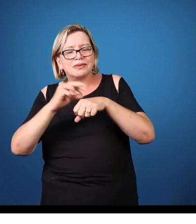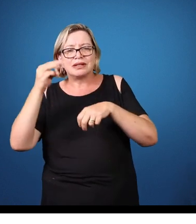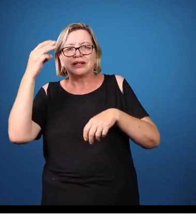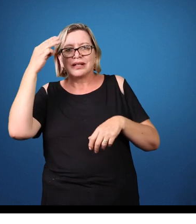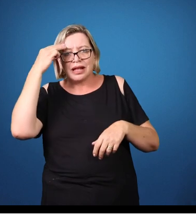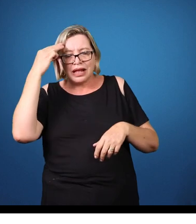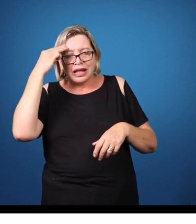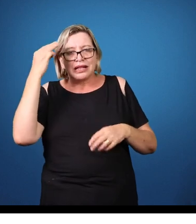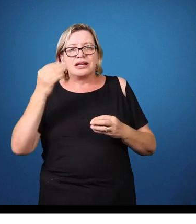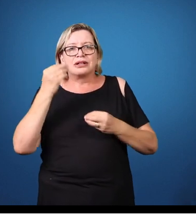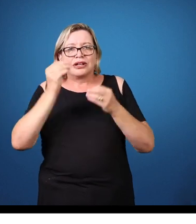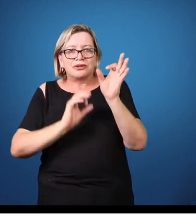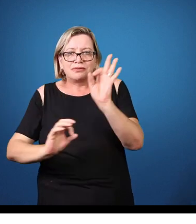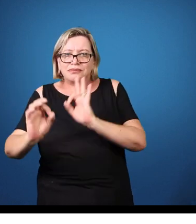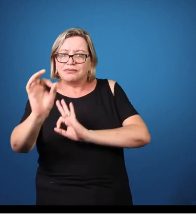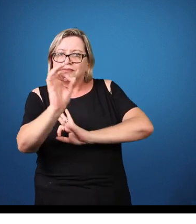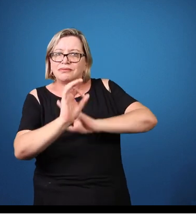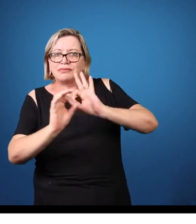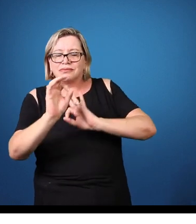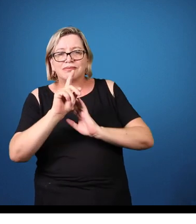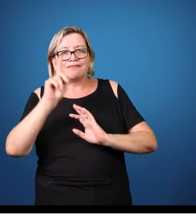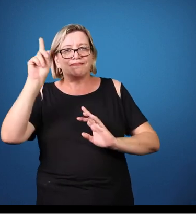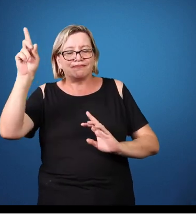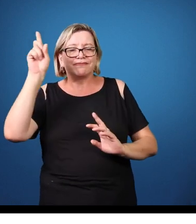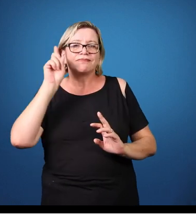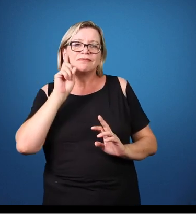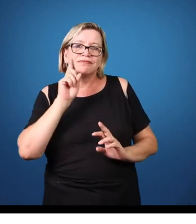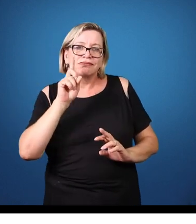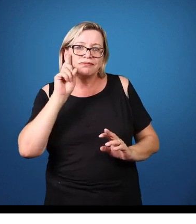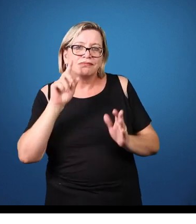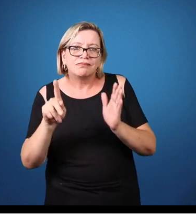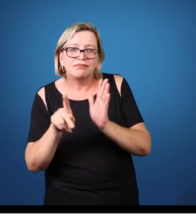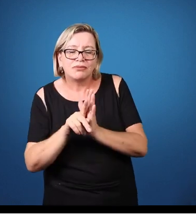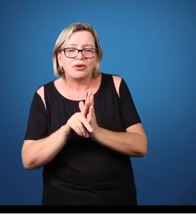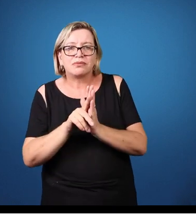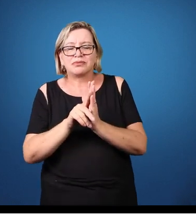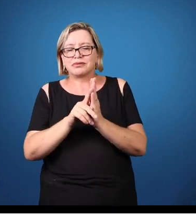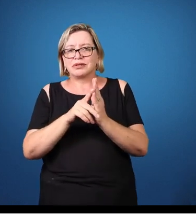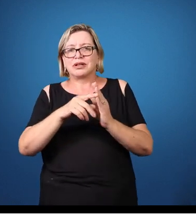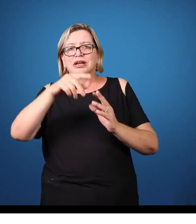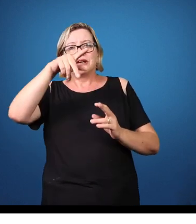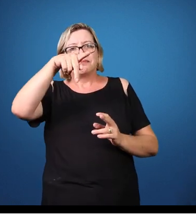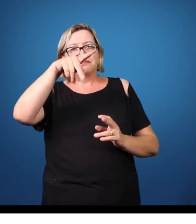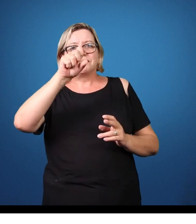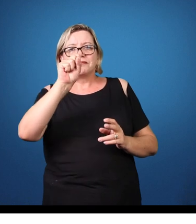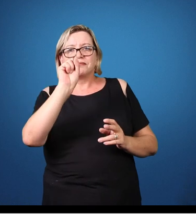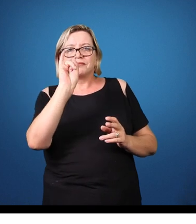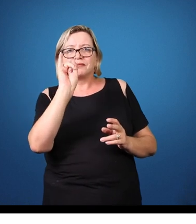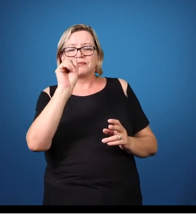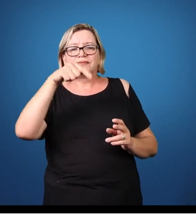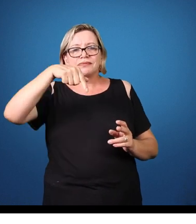dizer assim, aceito pela comunidade científica em nível mundial.